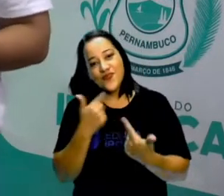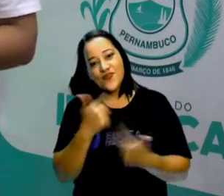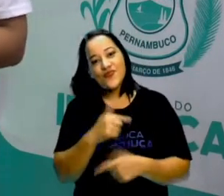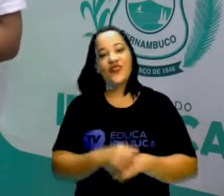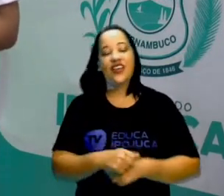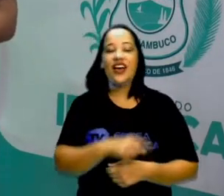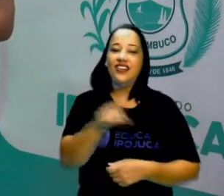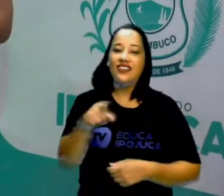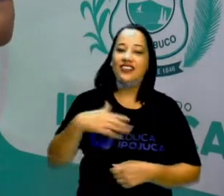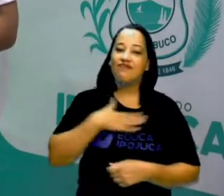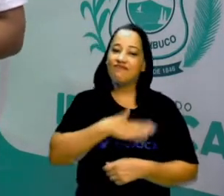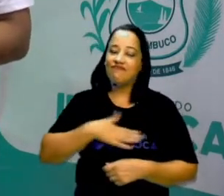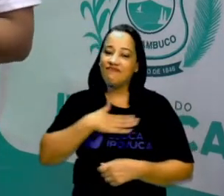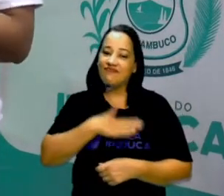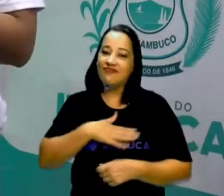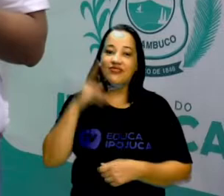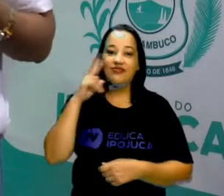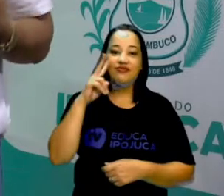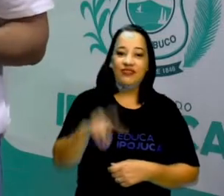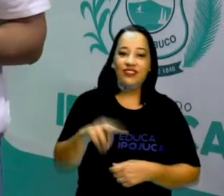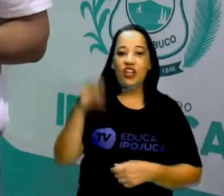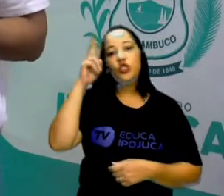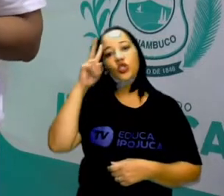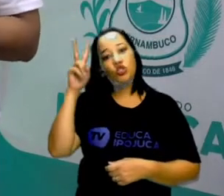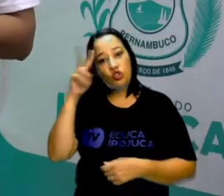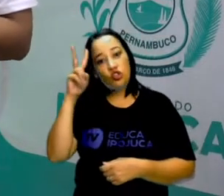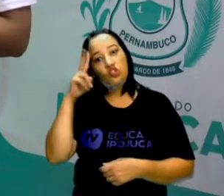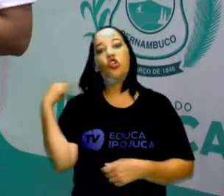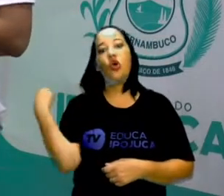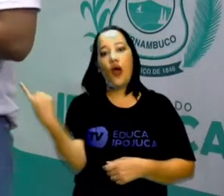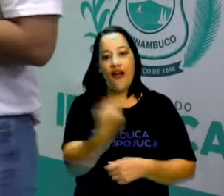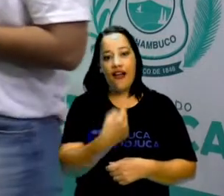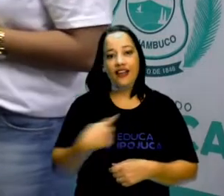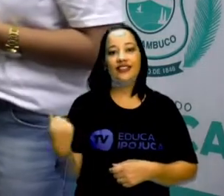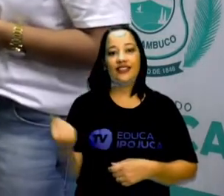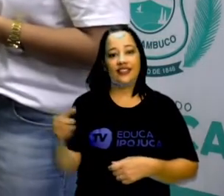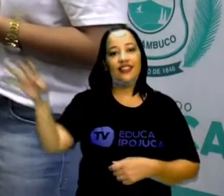quando você consegue visualizar histórias do nosso contexto regional.